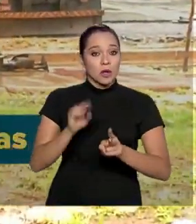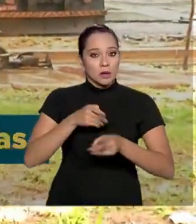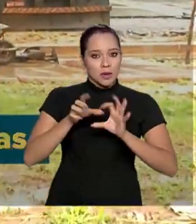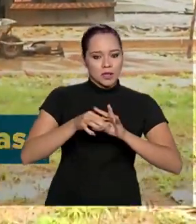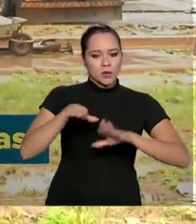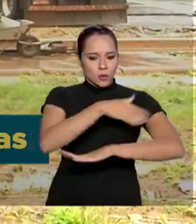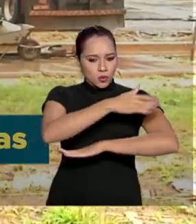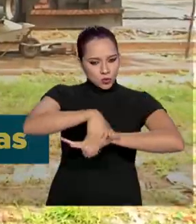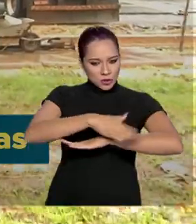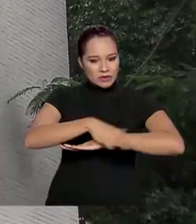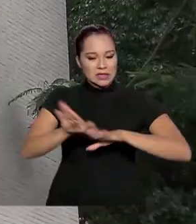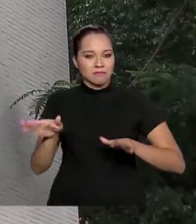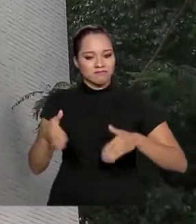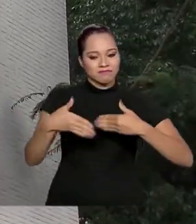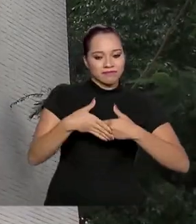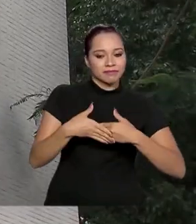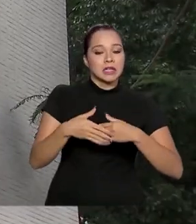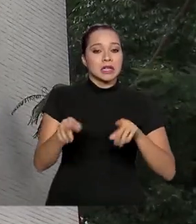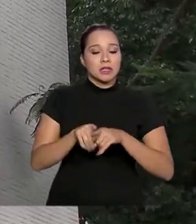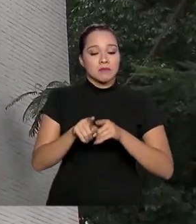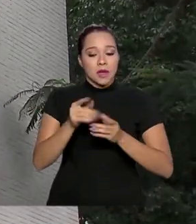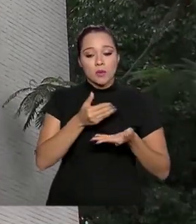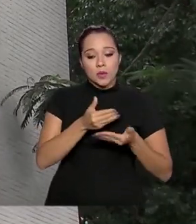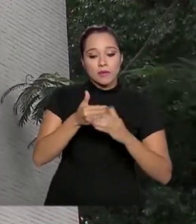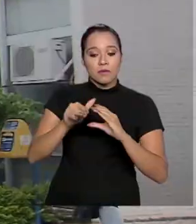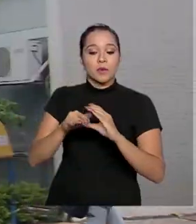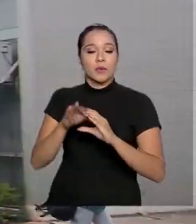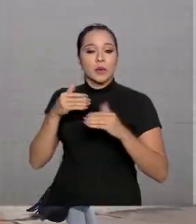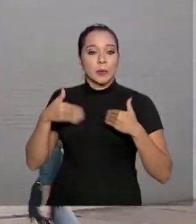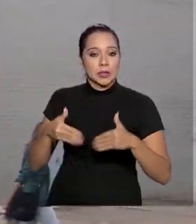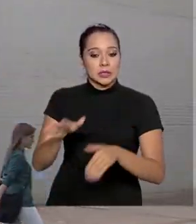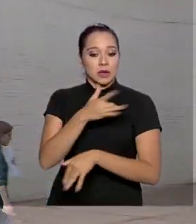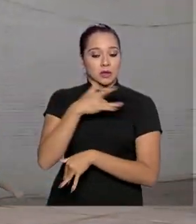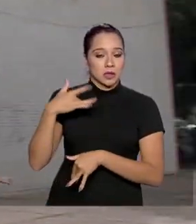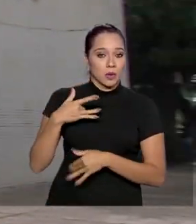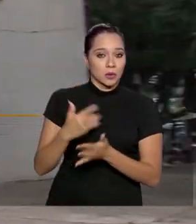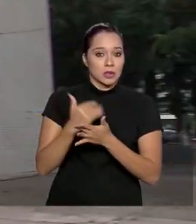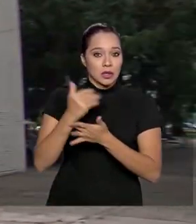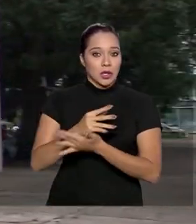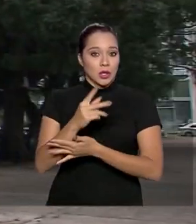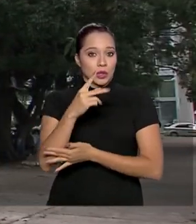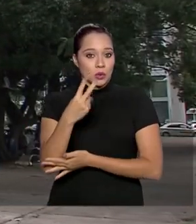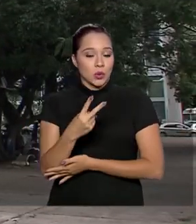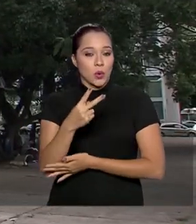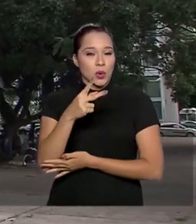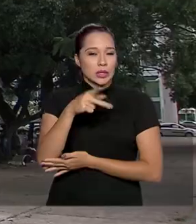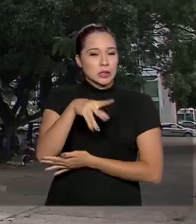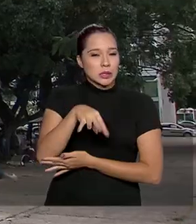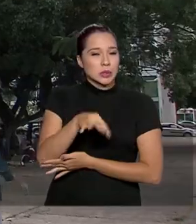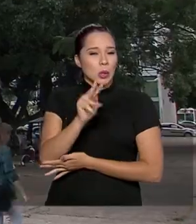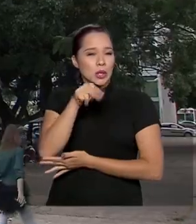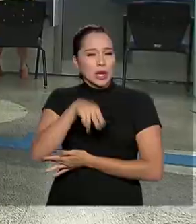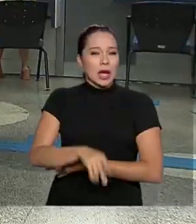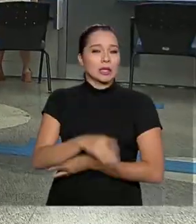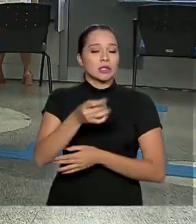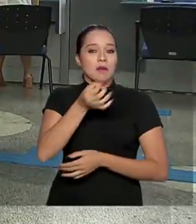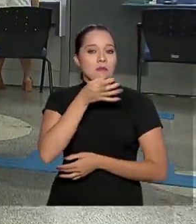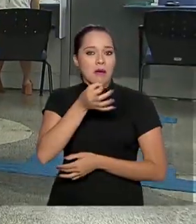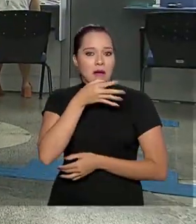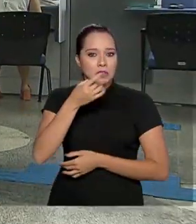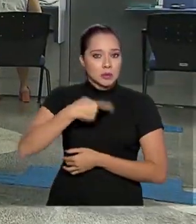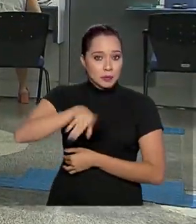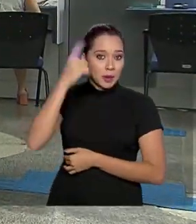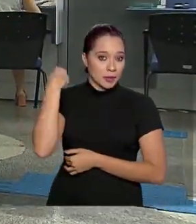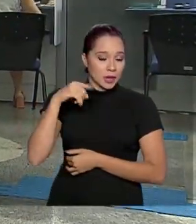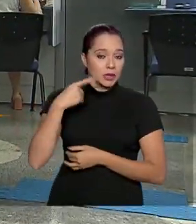rodovias que estavam bloqueadas, o envio pelo Ministério da Saúde de mais de duas toneladas de medicamentos para Minas Gerais, a